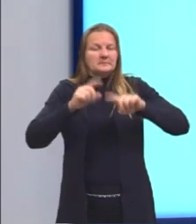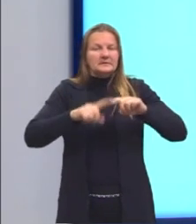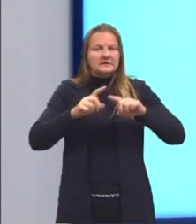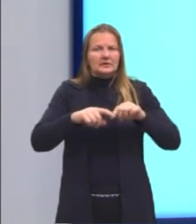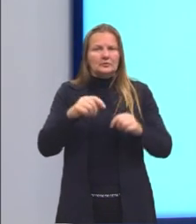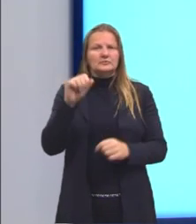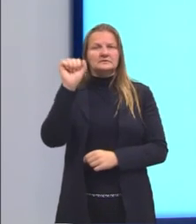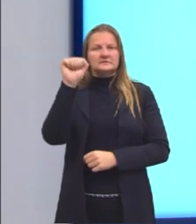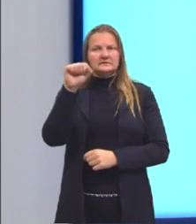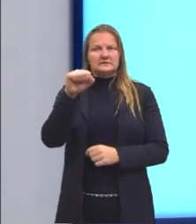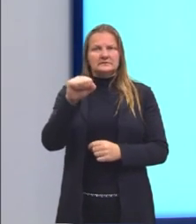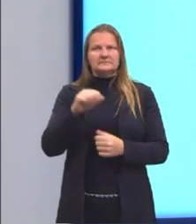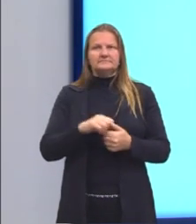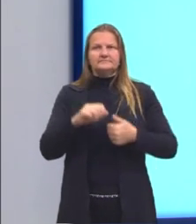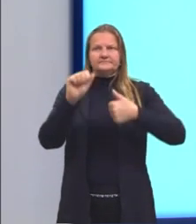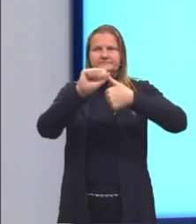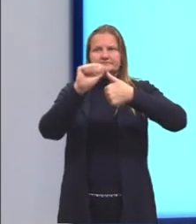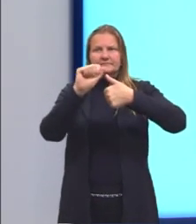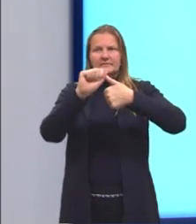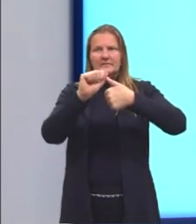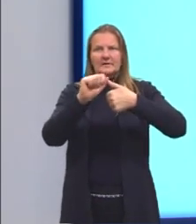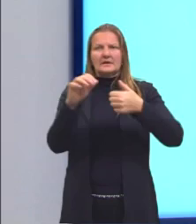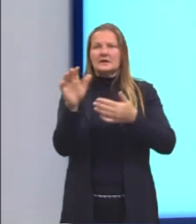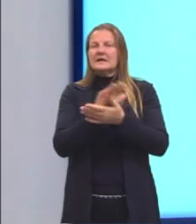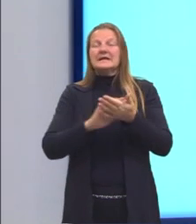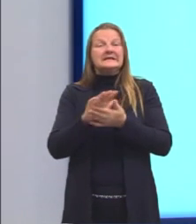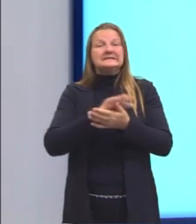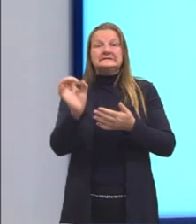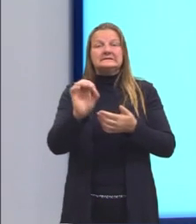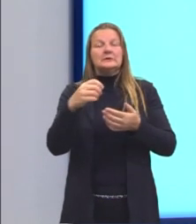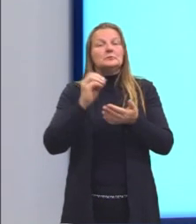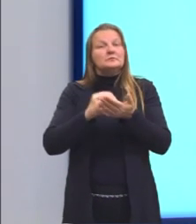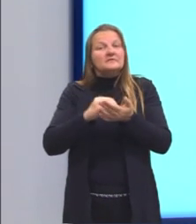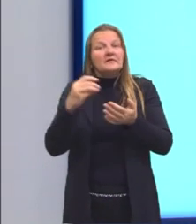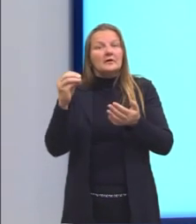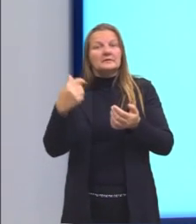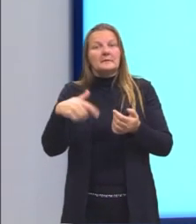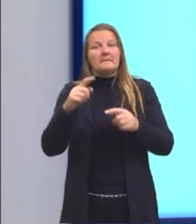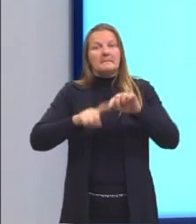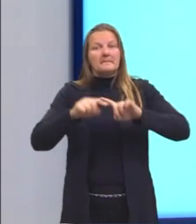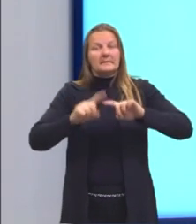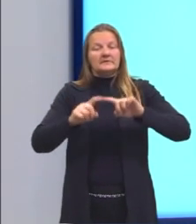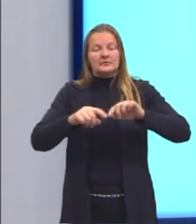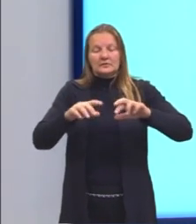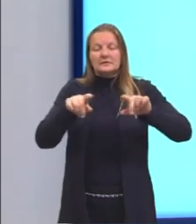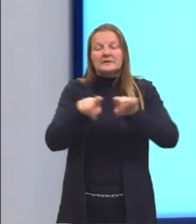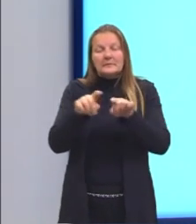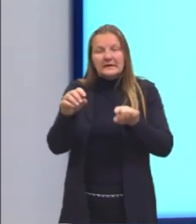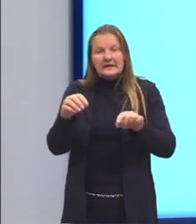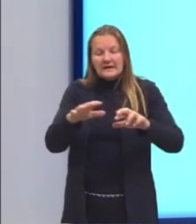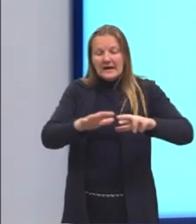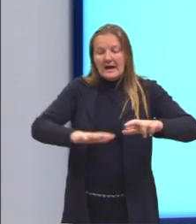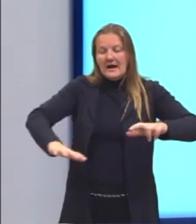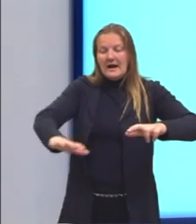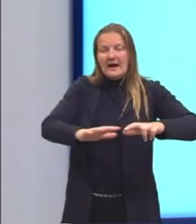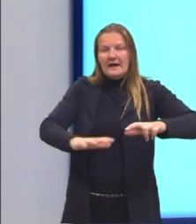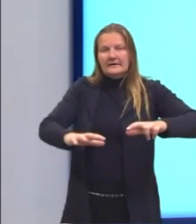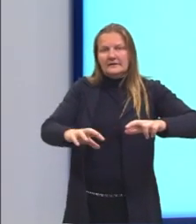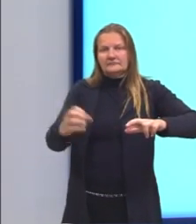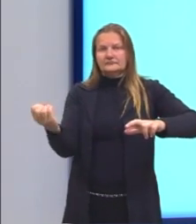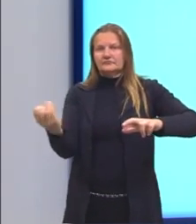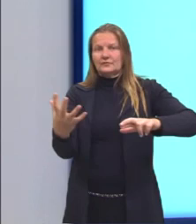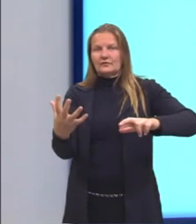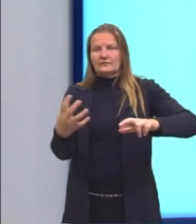suficiente ou ele não será suficiente e temos também a área dessa nova região. Então, nós vamos